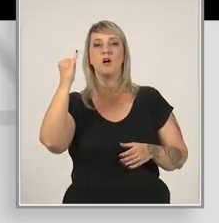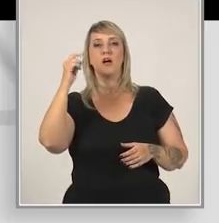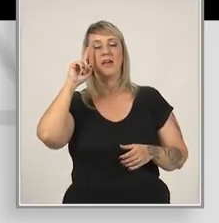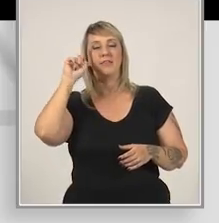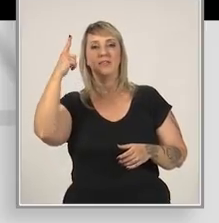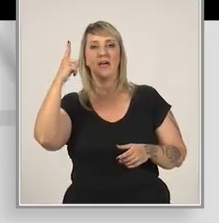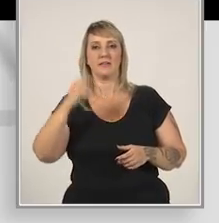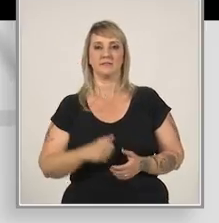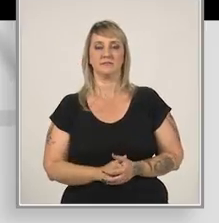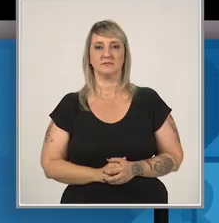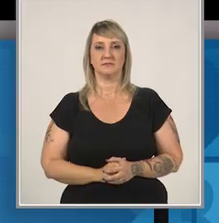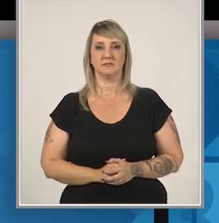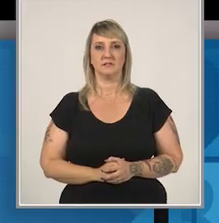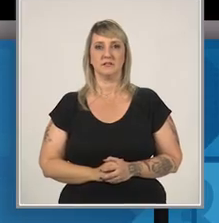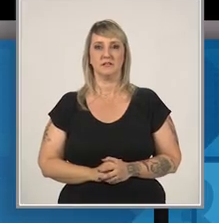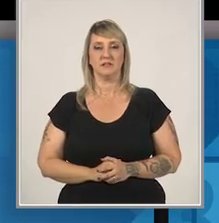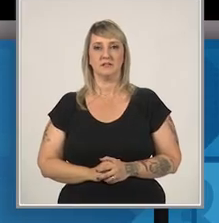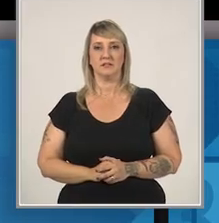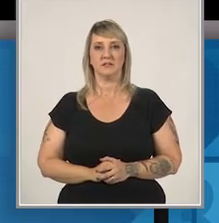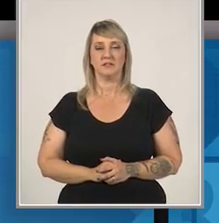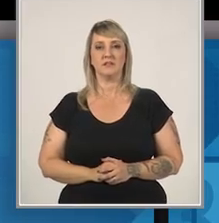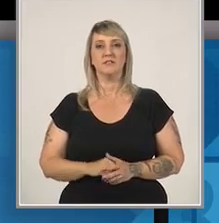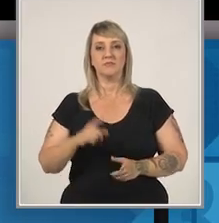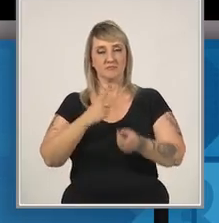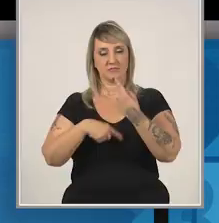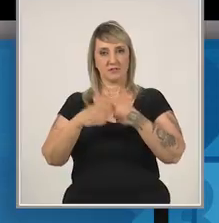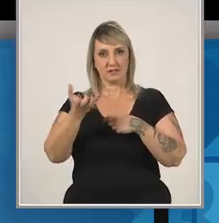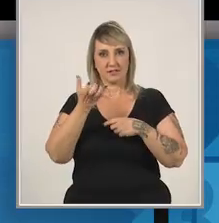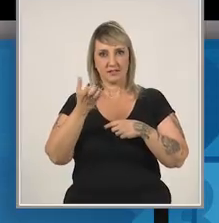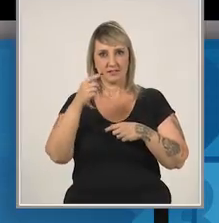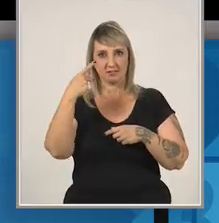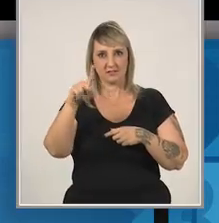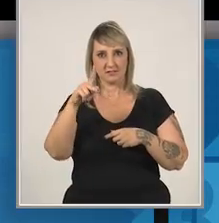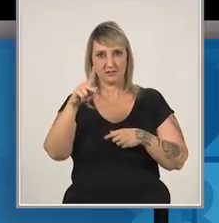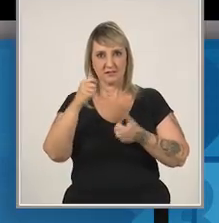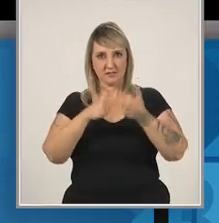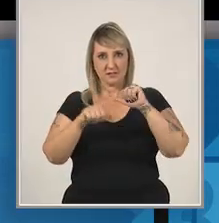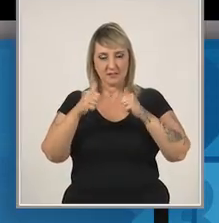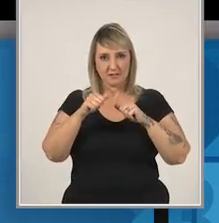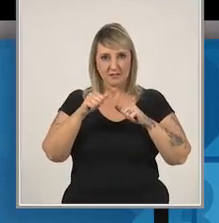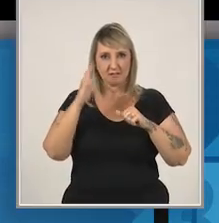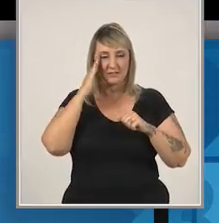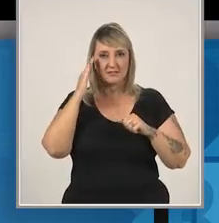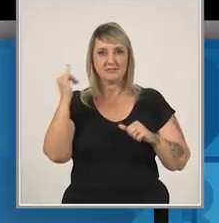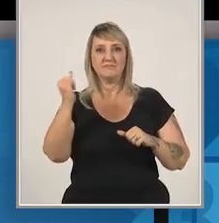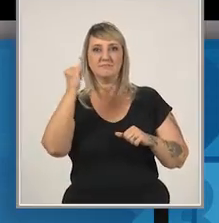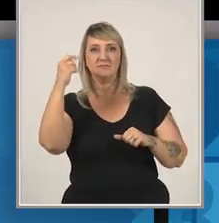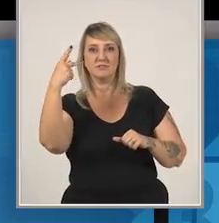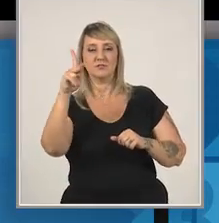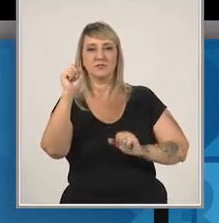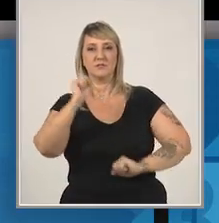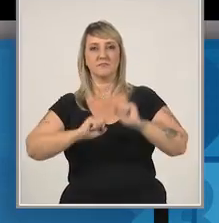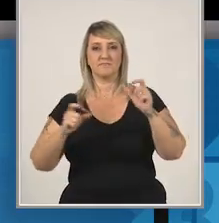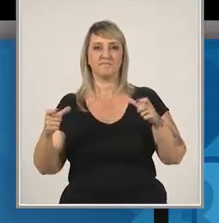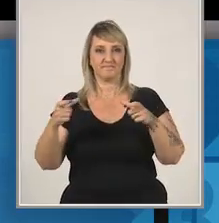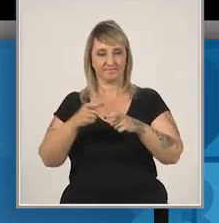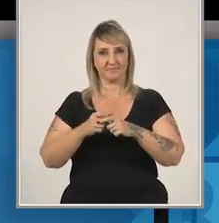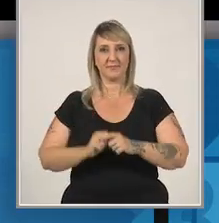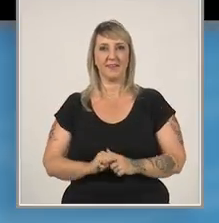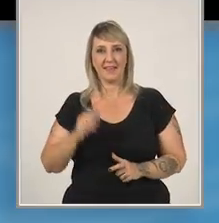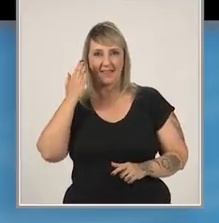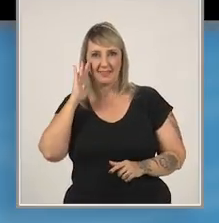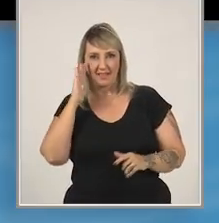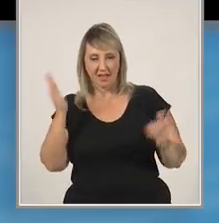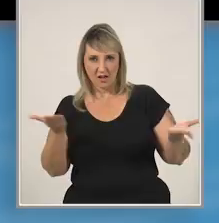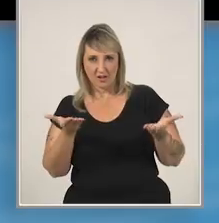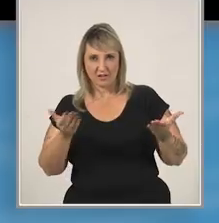negócio. Retomando, quando você fizer seu Pitch, vai precisar saber o valuation de sua startup.